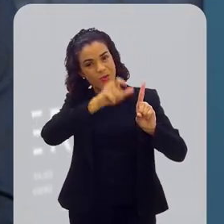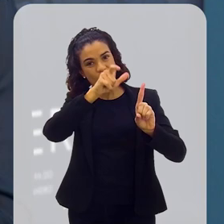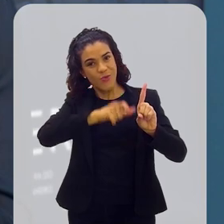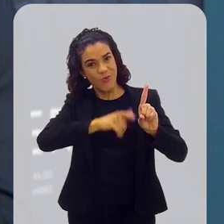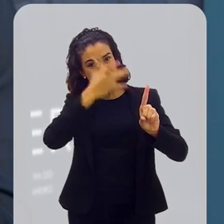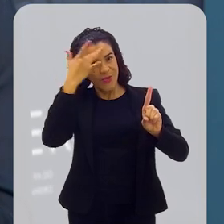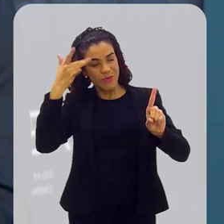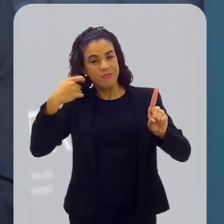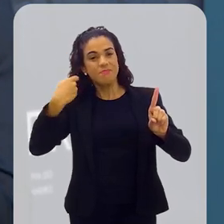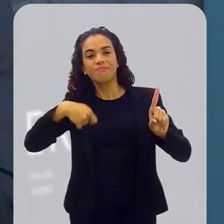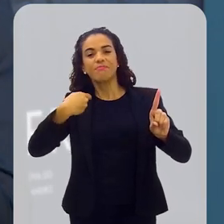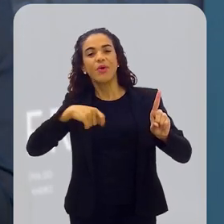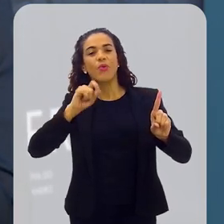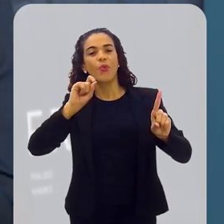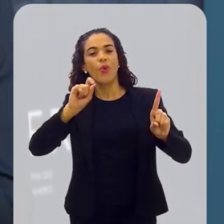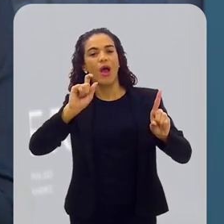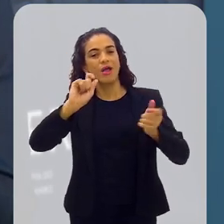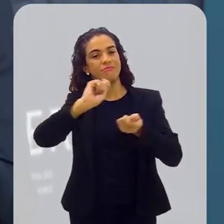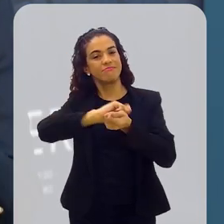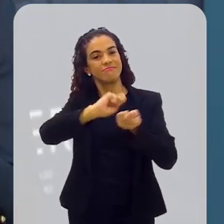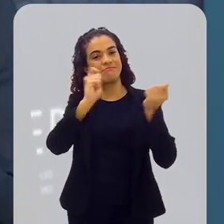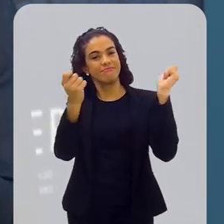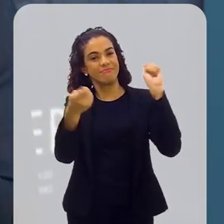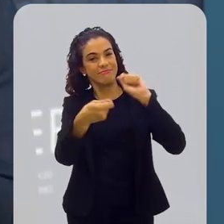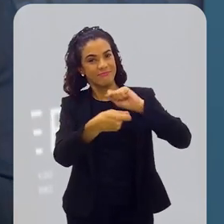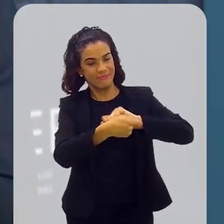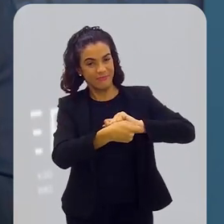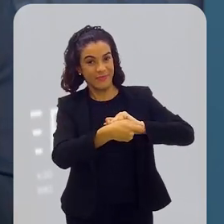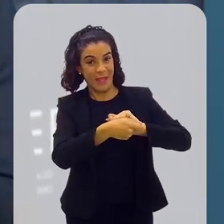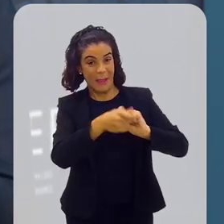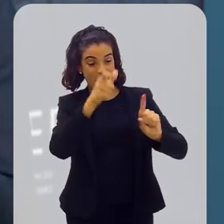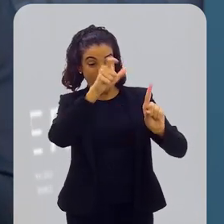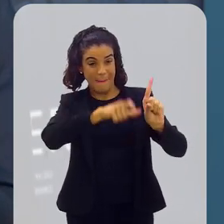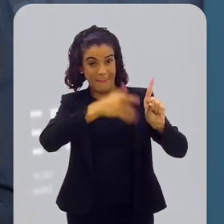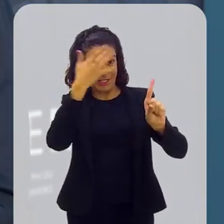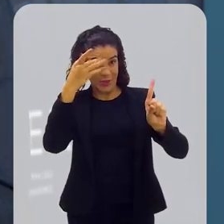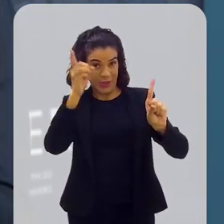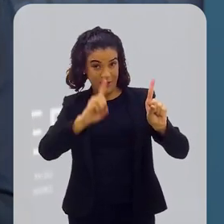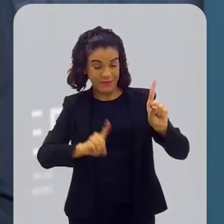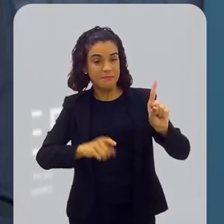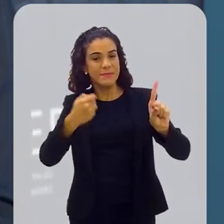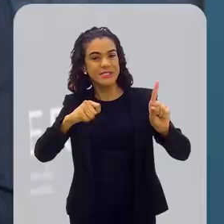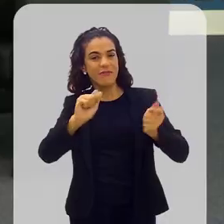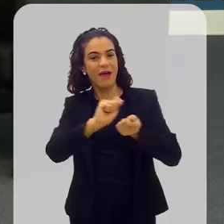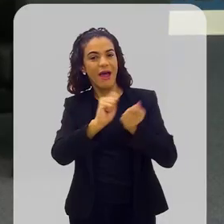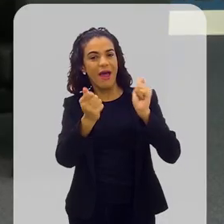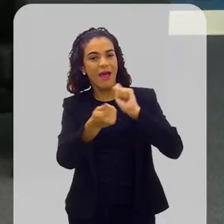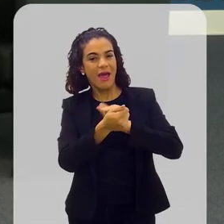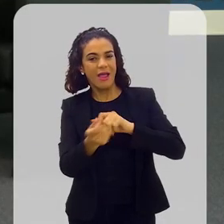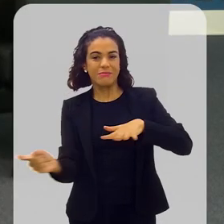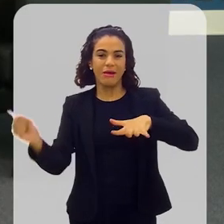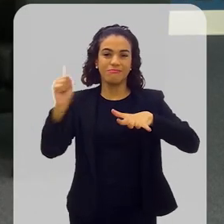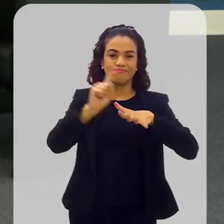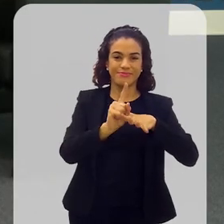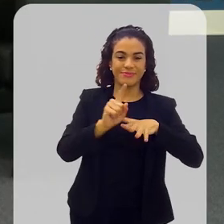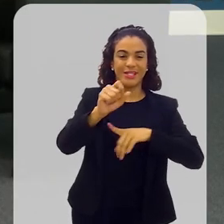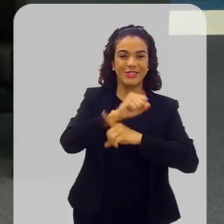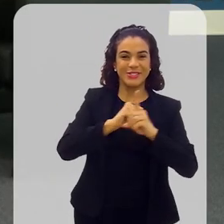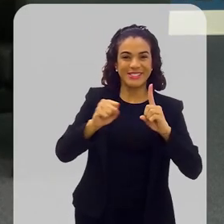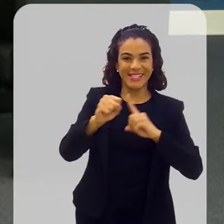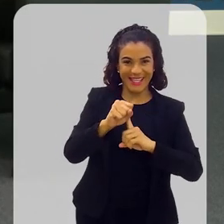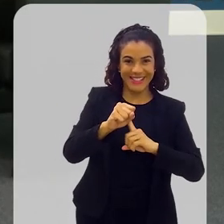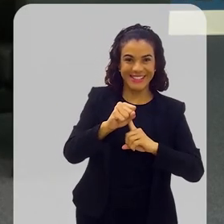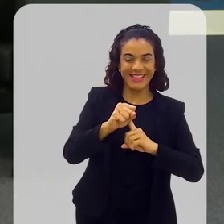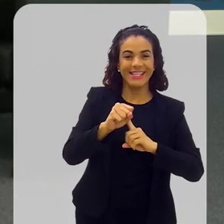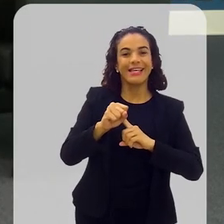indivíduo tinha que estar adequado, a pessoa com deficiência tinha que estar adequada para estar na sociedade.